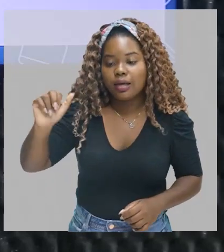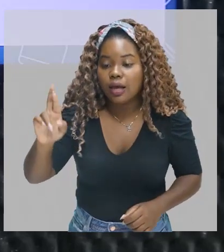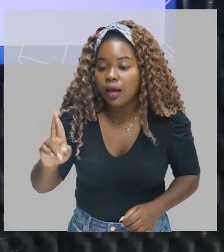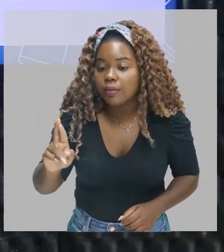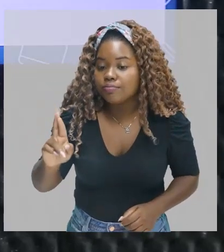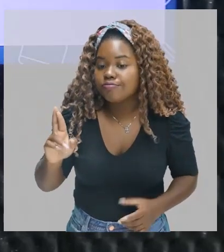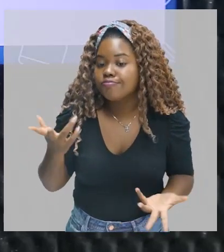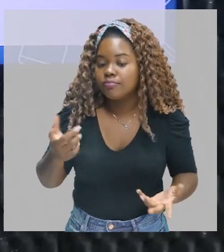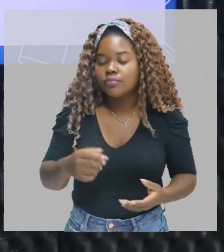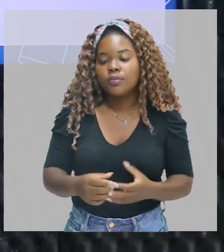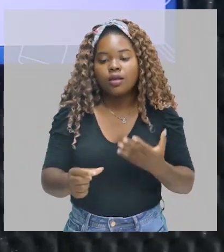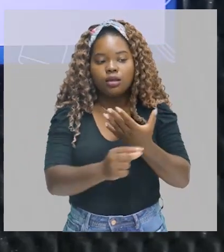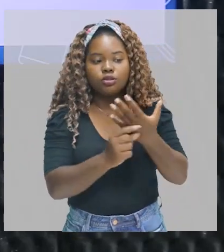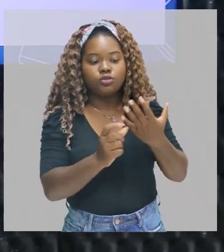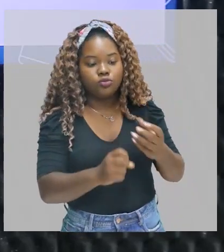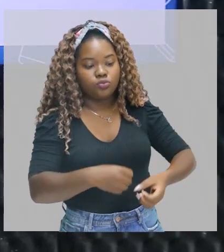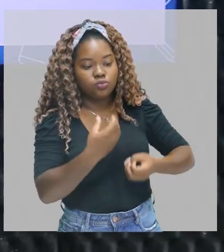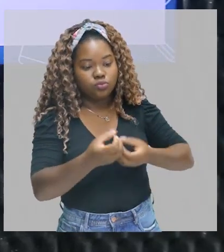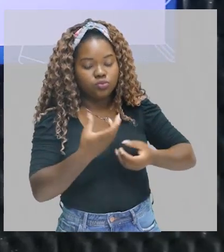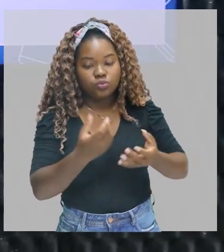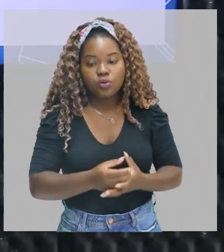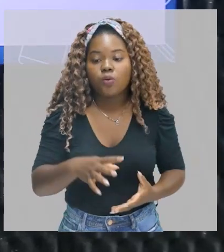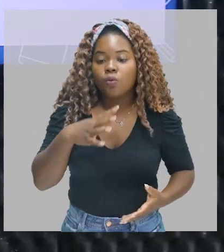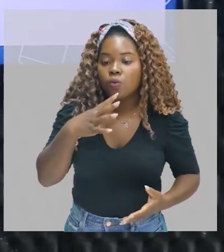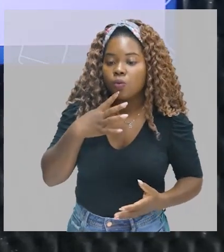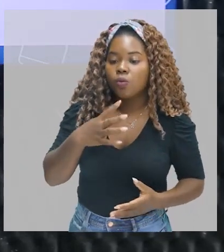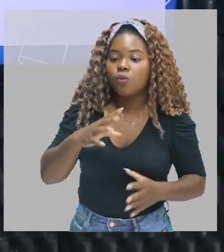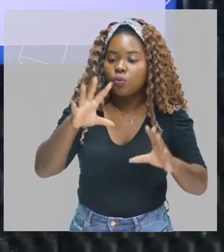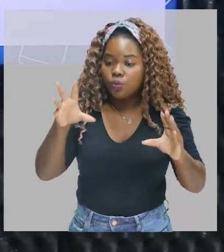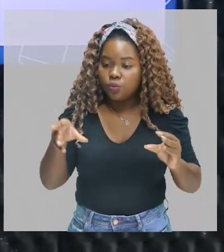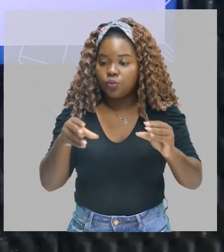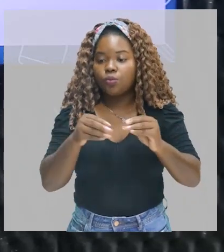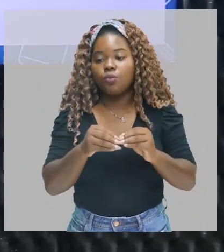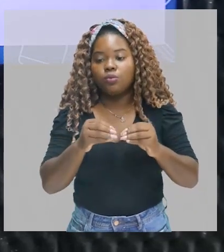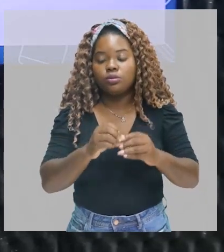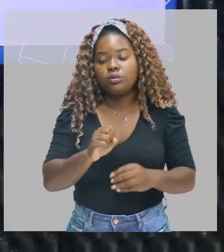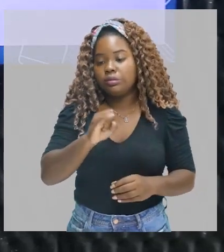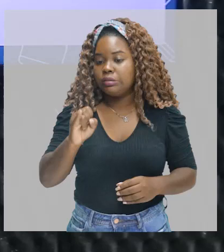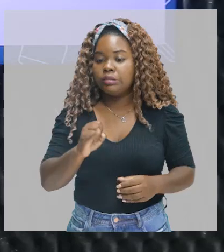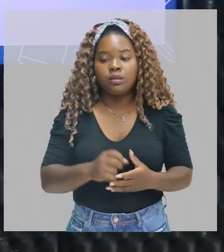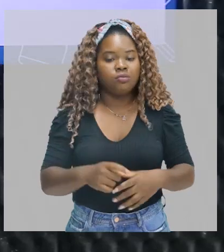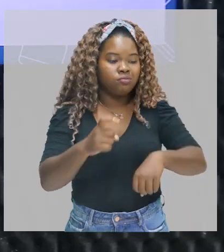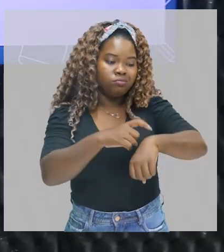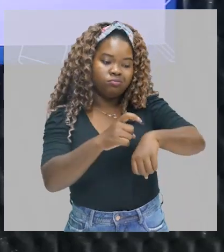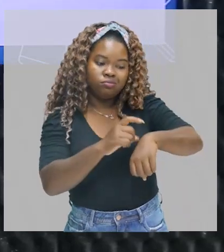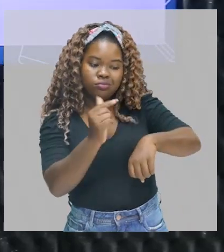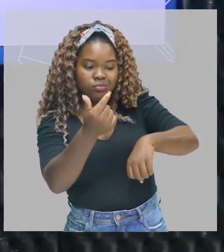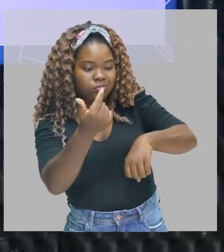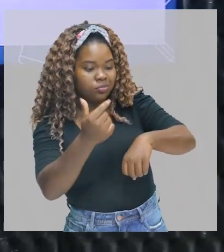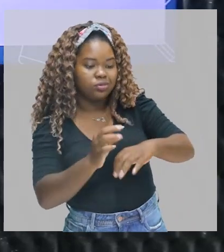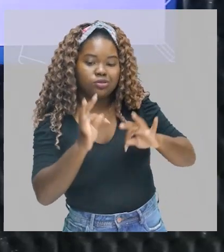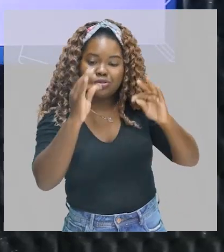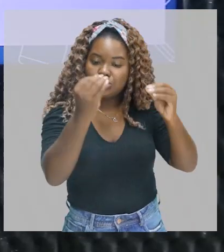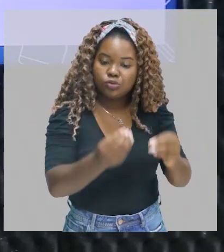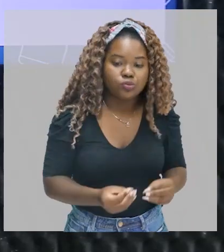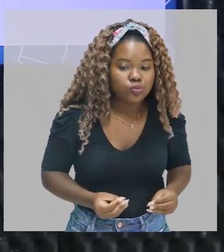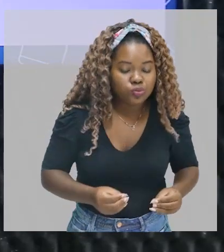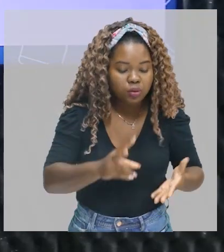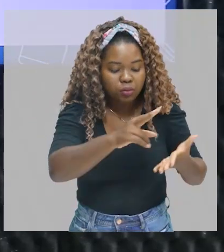As obras que ele escreveu, conheça os resumos. Se você não tiver tempo de ler todas as obras, tá?